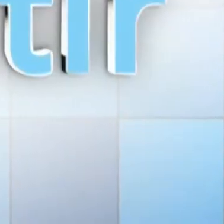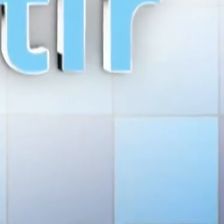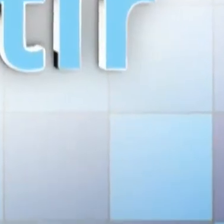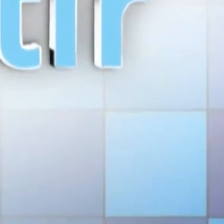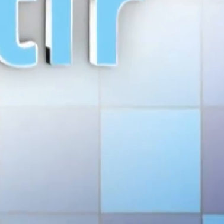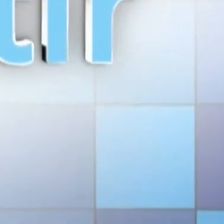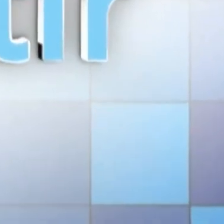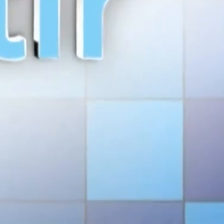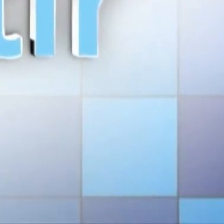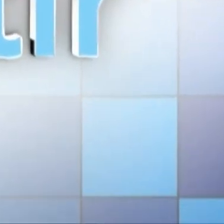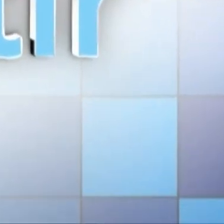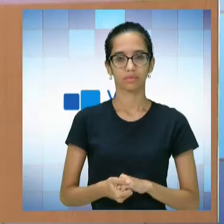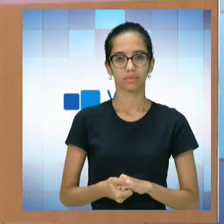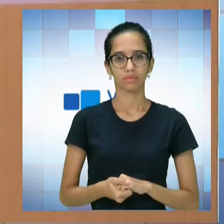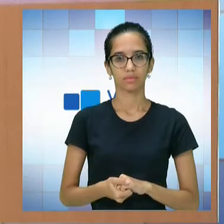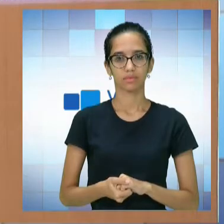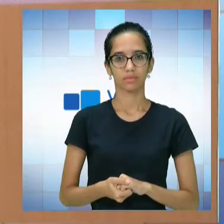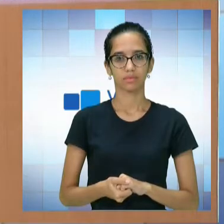Bom,